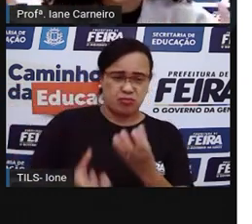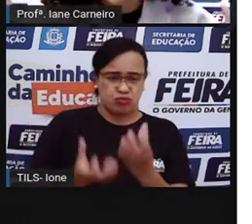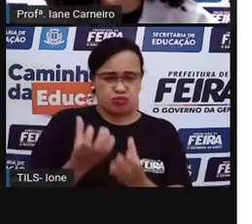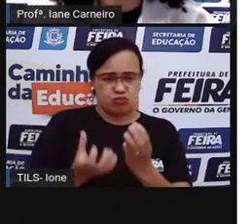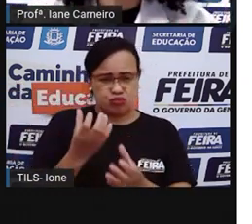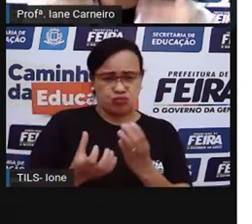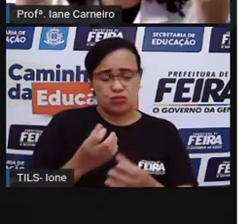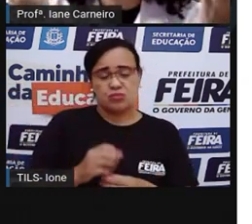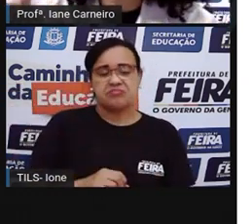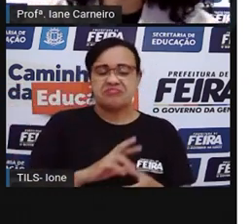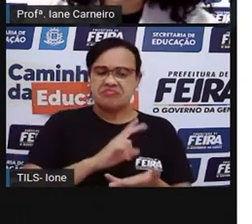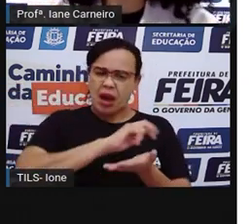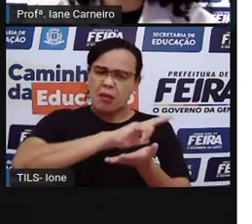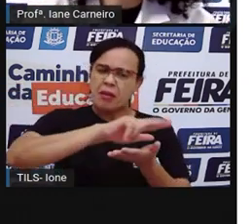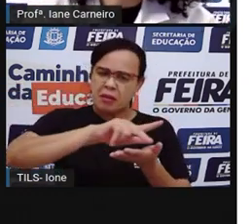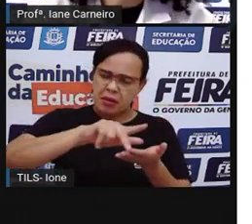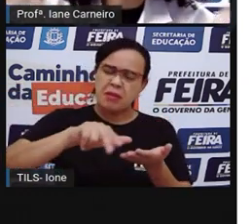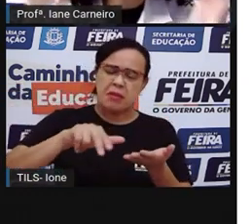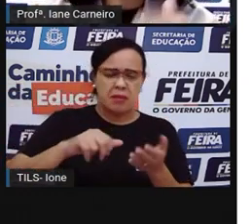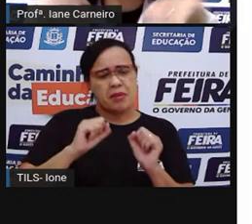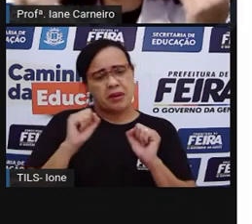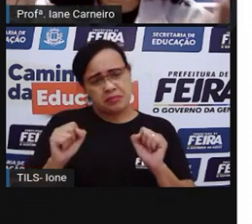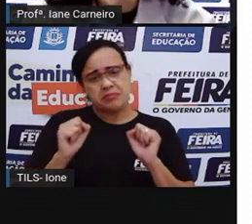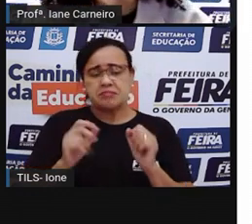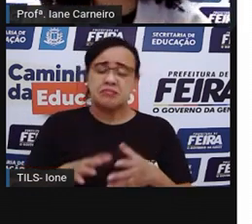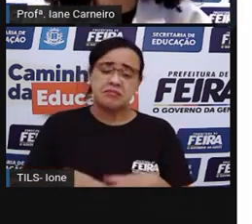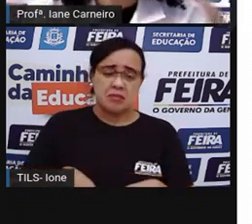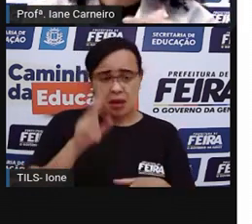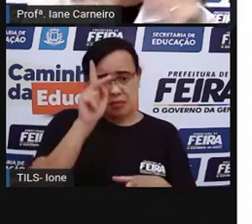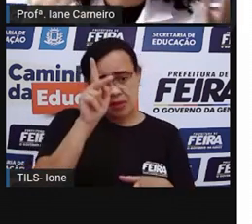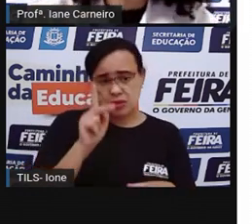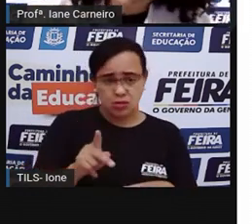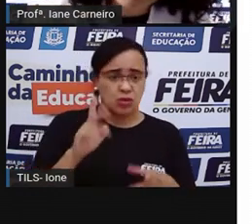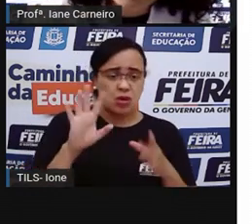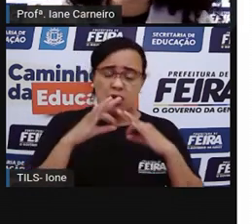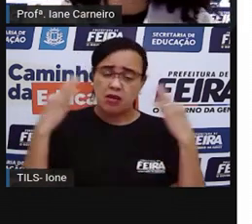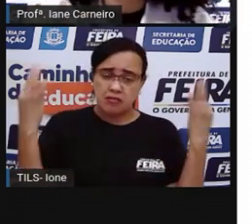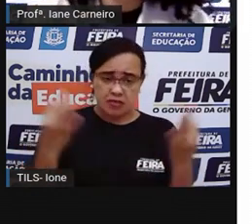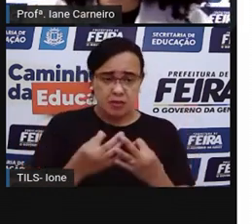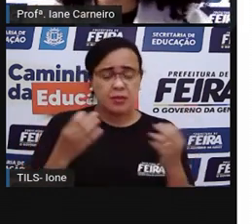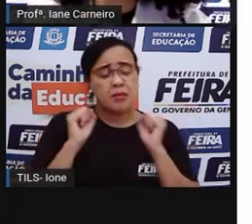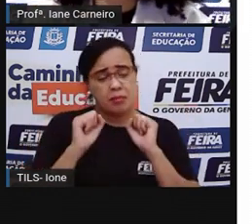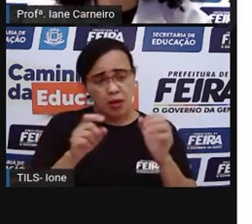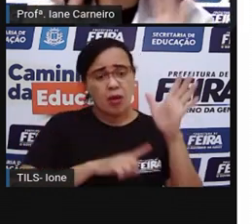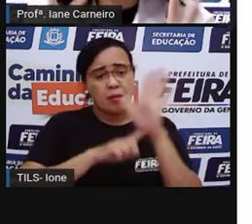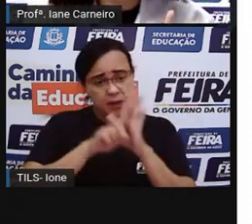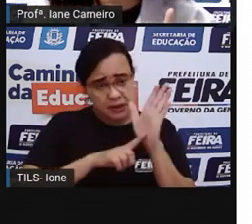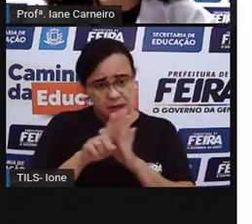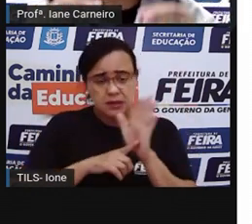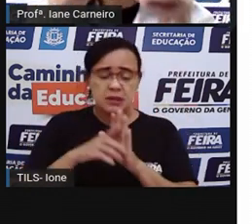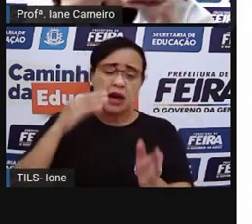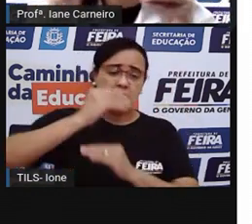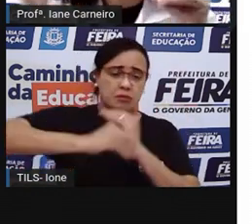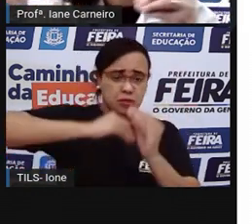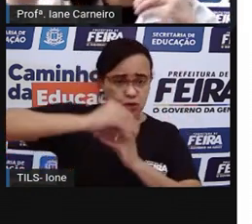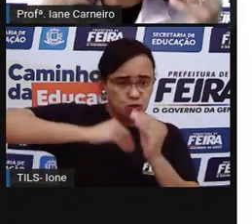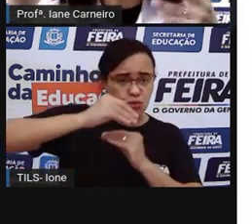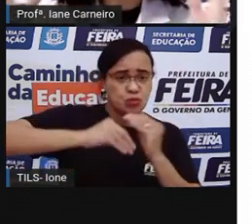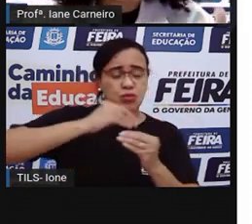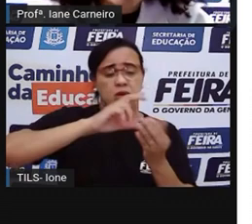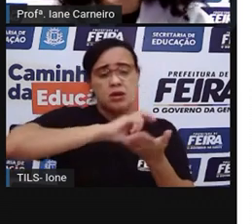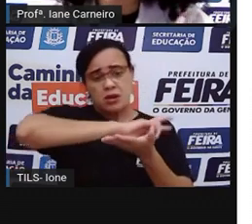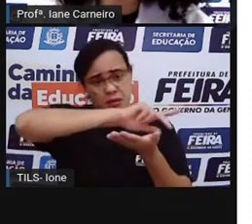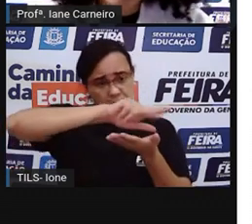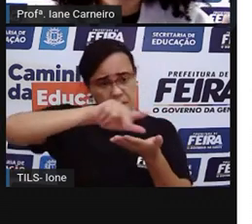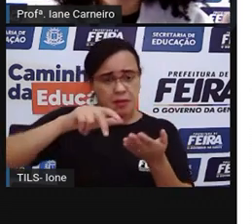diversas receitas. E aí depende da família de vocês. Se vocês quiserem, vocês podem pesquisar outras receitas. A Pro vai fazer esse que dá para